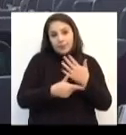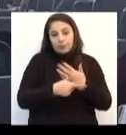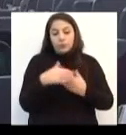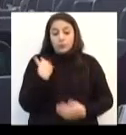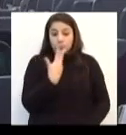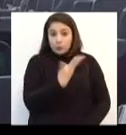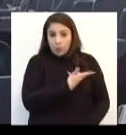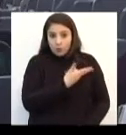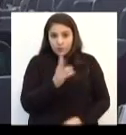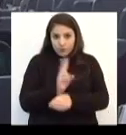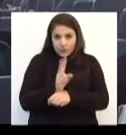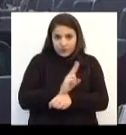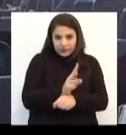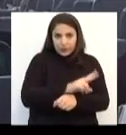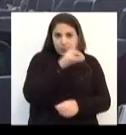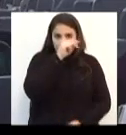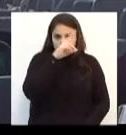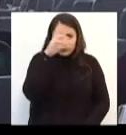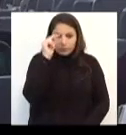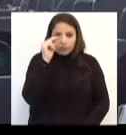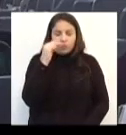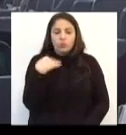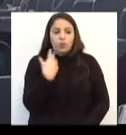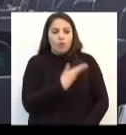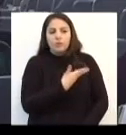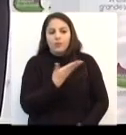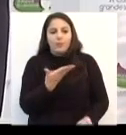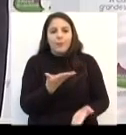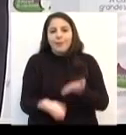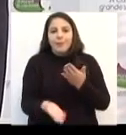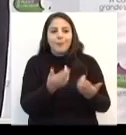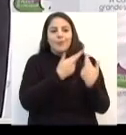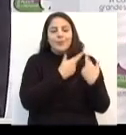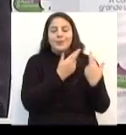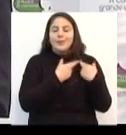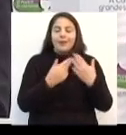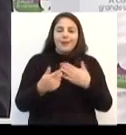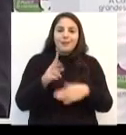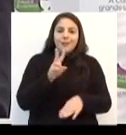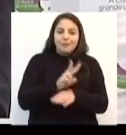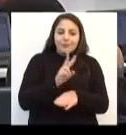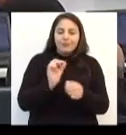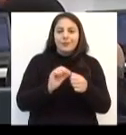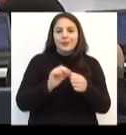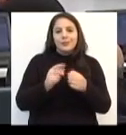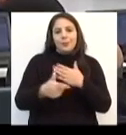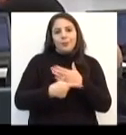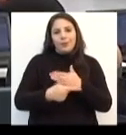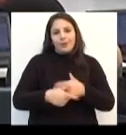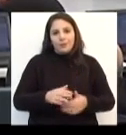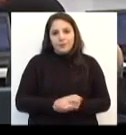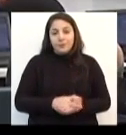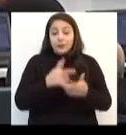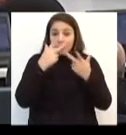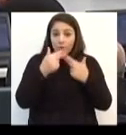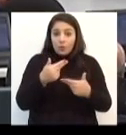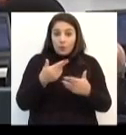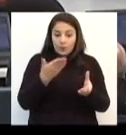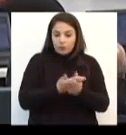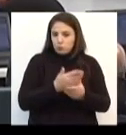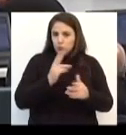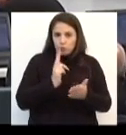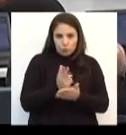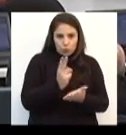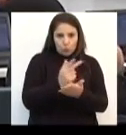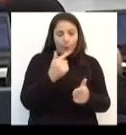Executivo, nós deixamos de cumprir o nosso papel. Conforme o presidente da Câmara, o processo não teve continuidade,